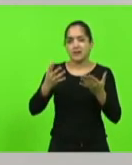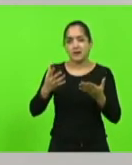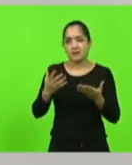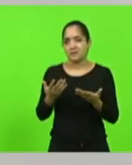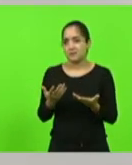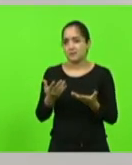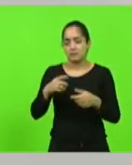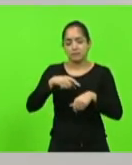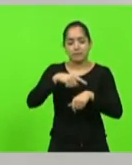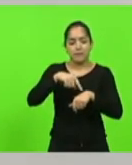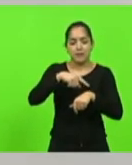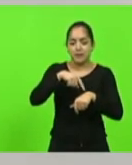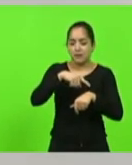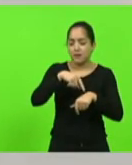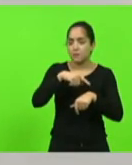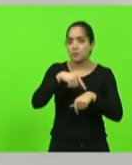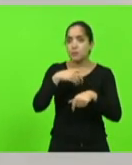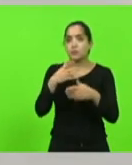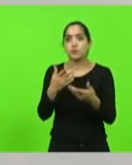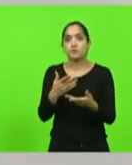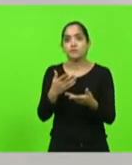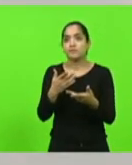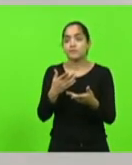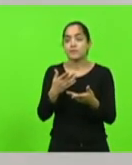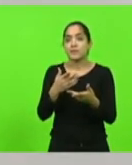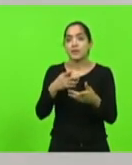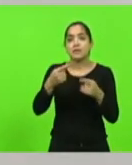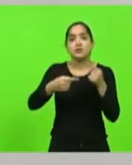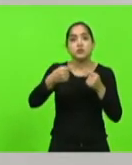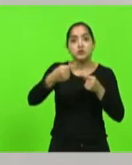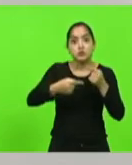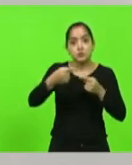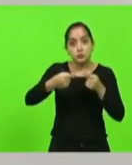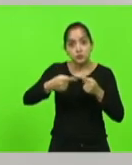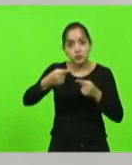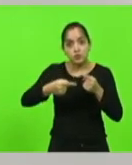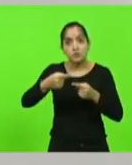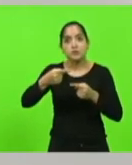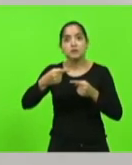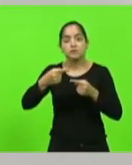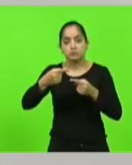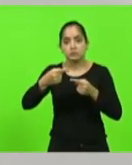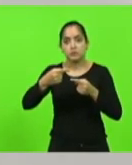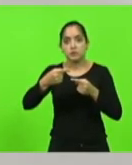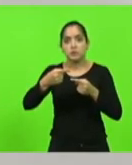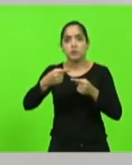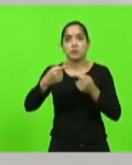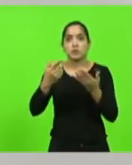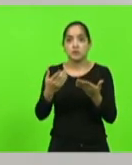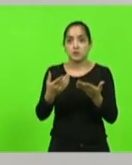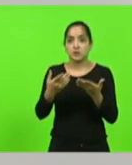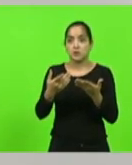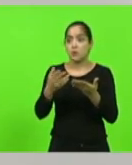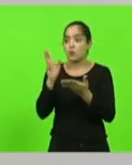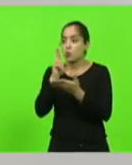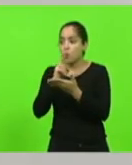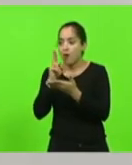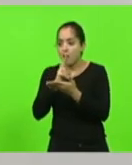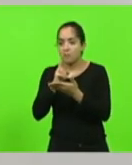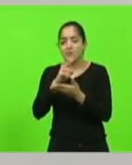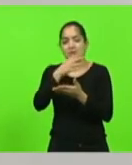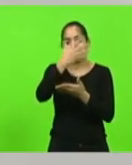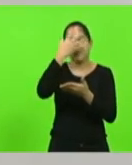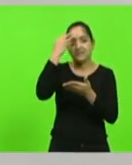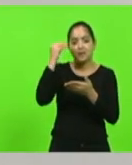o que é emergente e pouco tempo discutindo aquilo que é estrutural. Nós discutimos urgente, esquecemos de